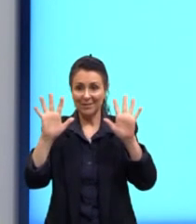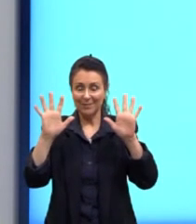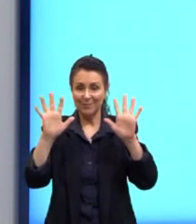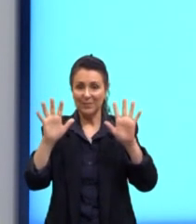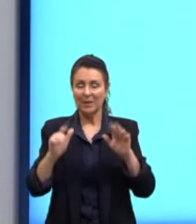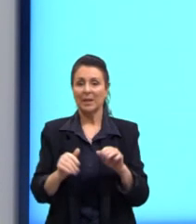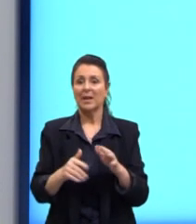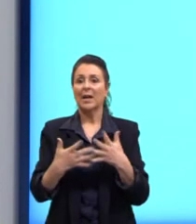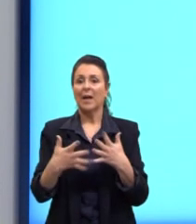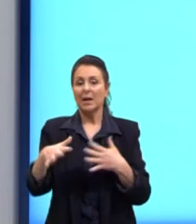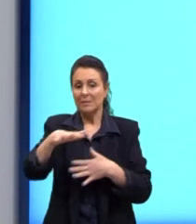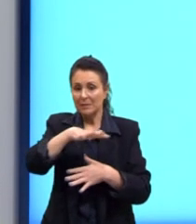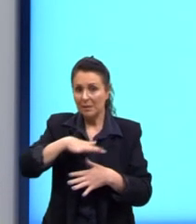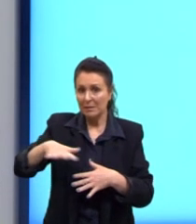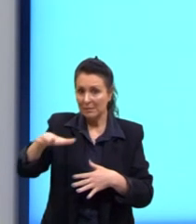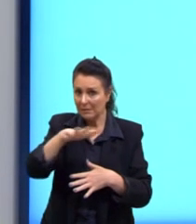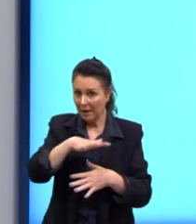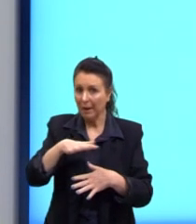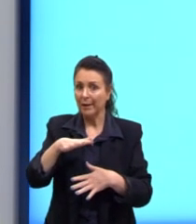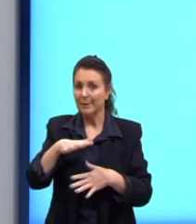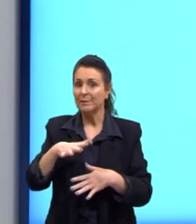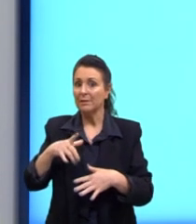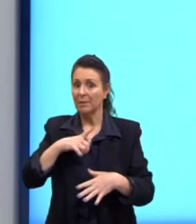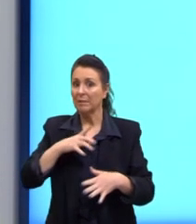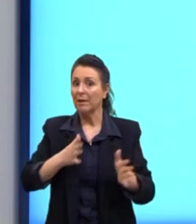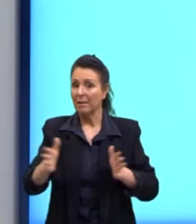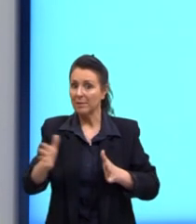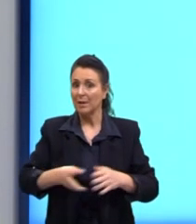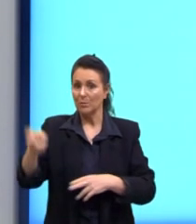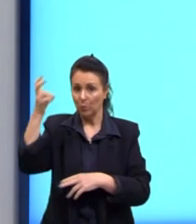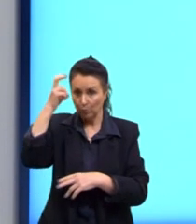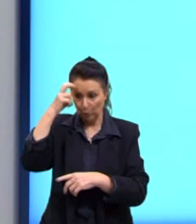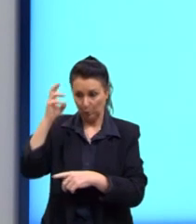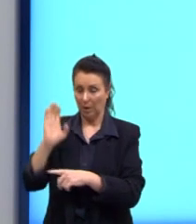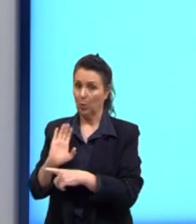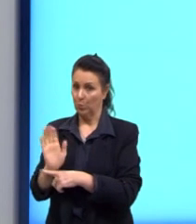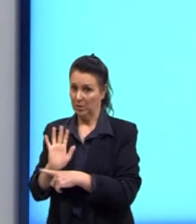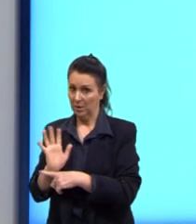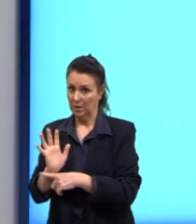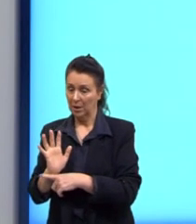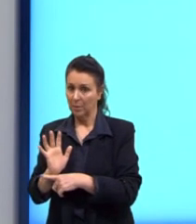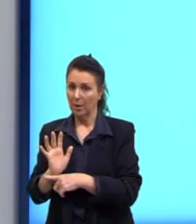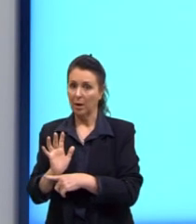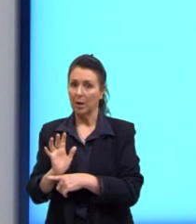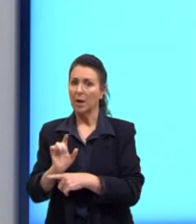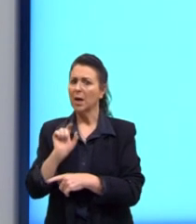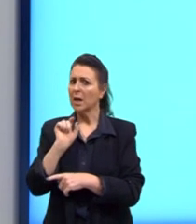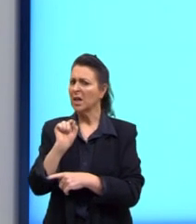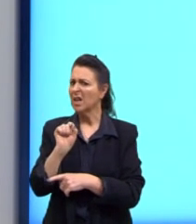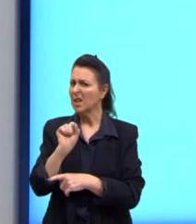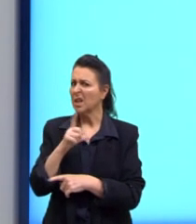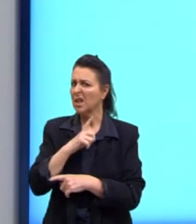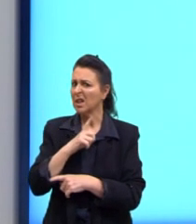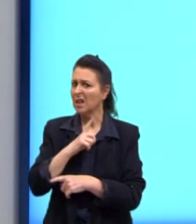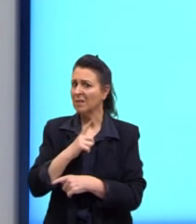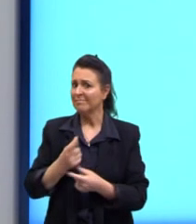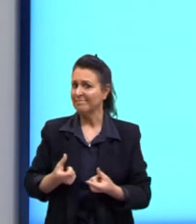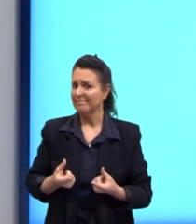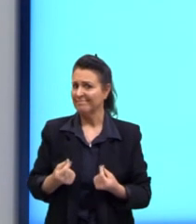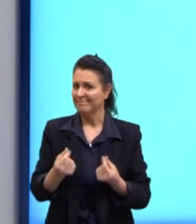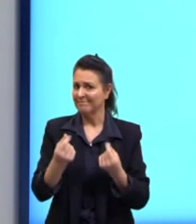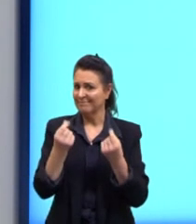Essas áreas privilegiadas com acesso à cultura, como o cinema, são de exclusividade daqueles que têm altas rendas.